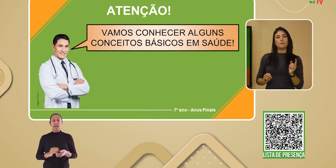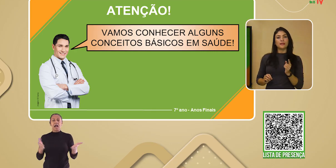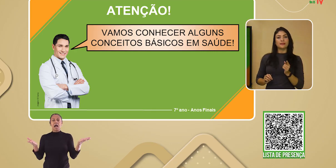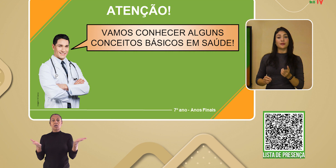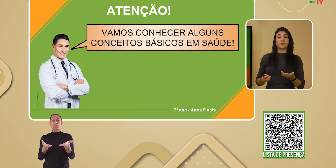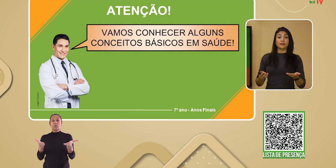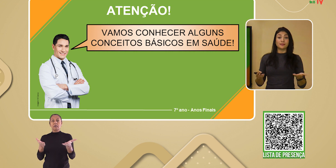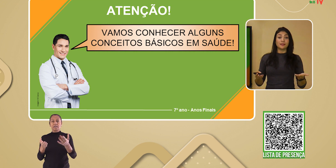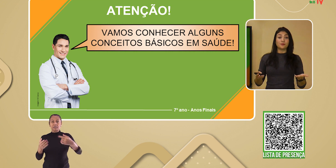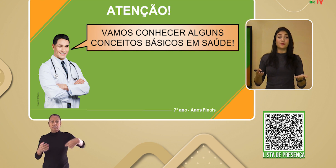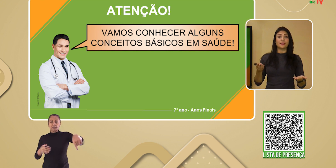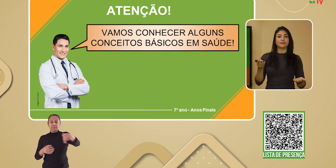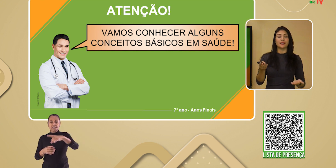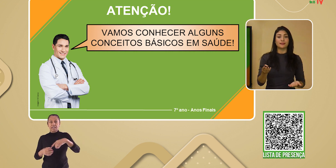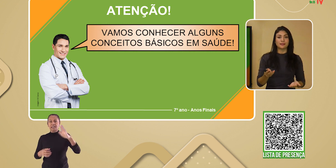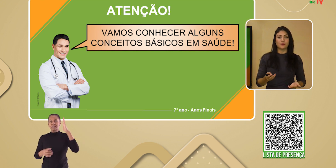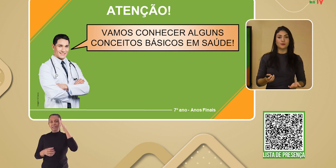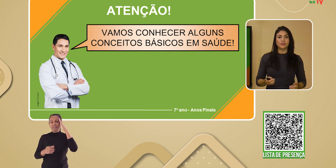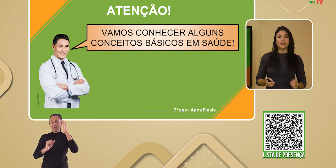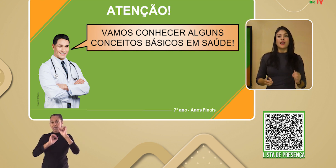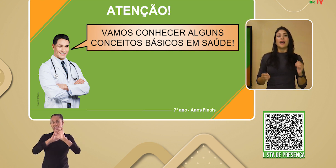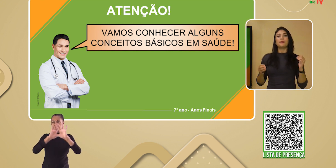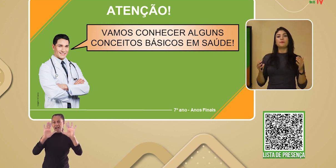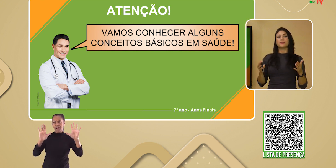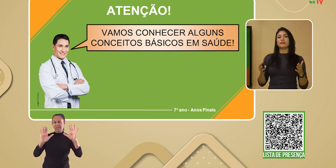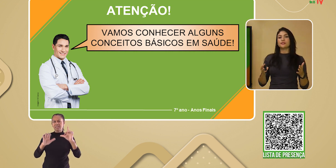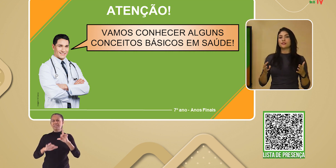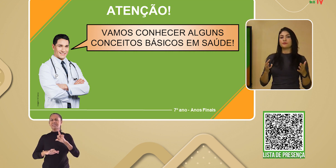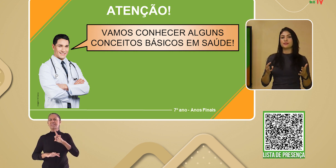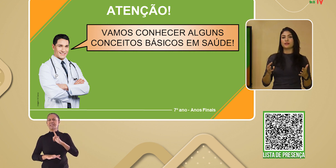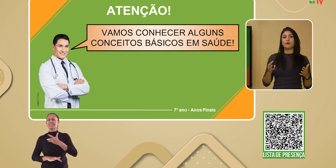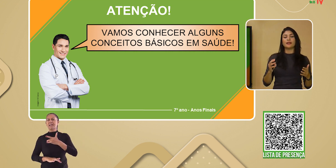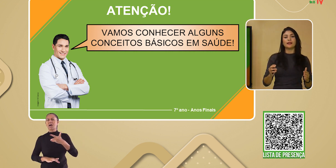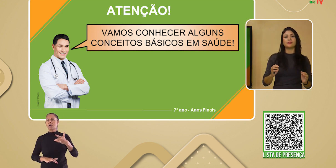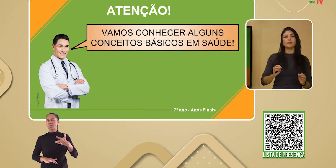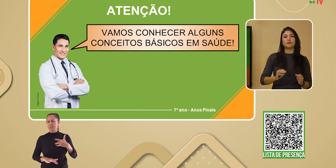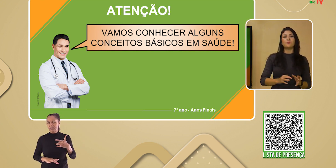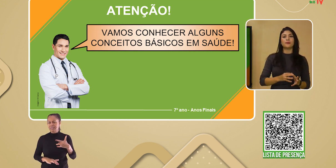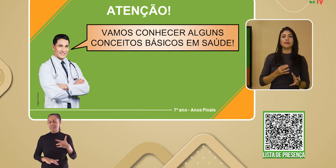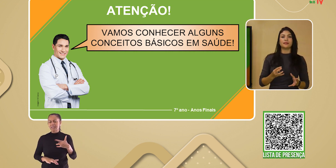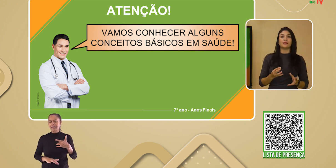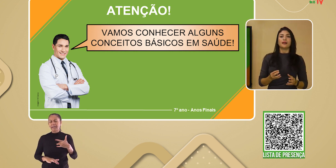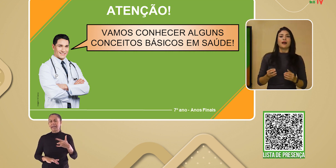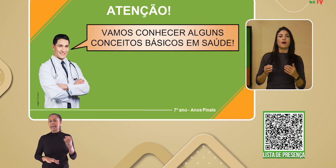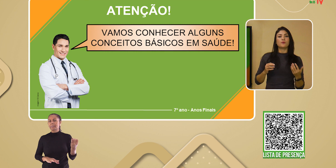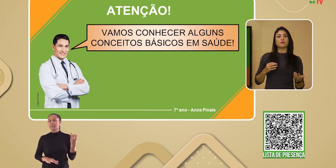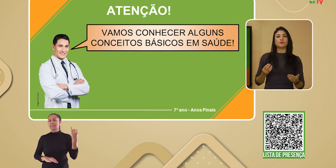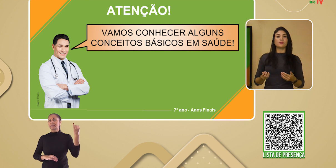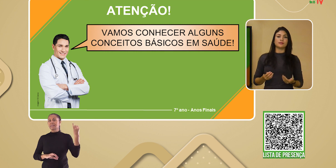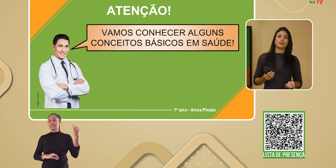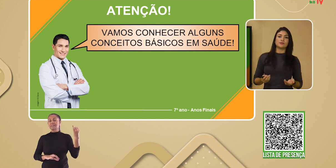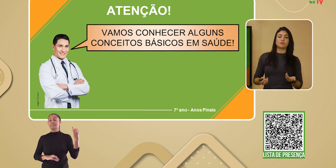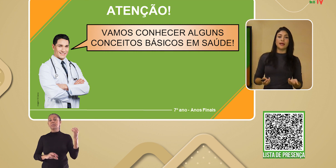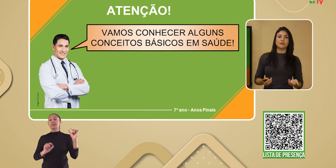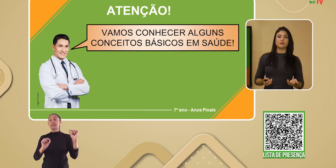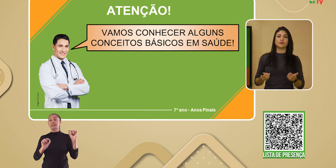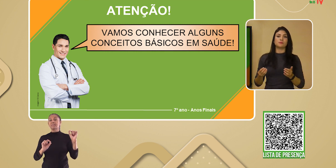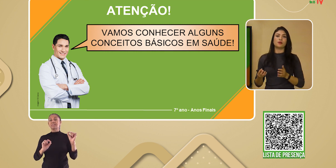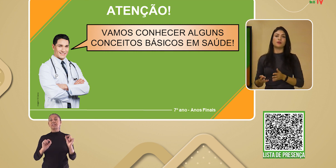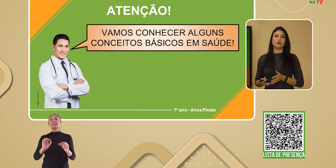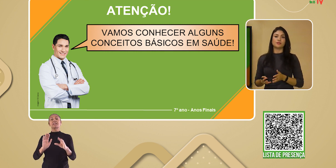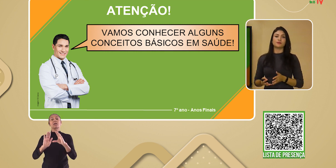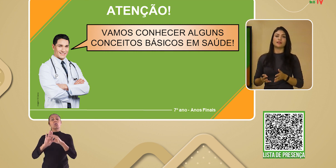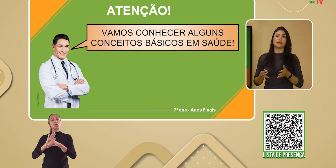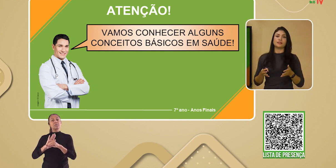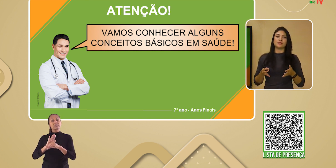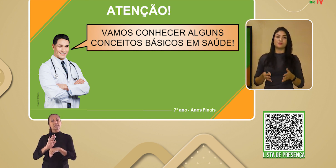compreendeu o que significa ter saúde, é importante que você conheça e domine alguns conceitos médicos